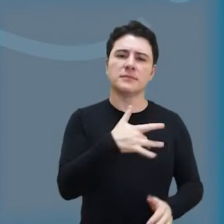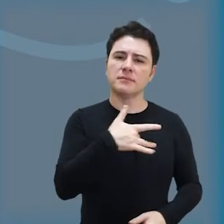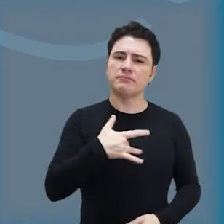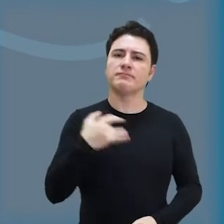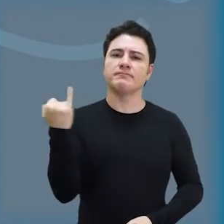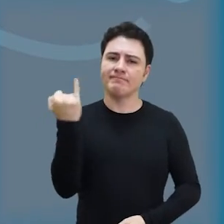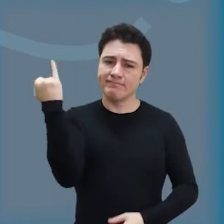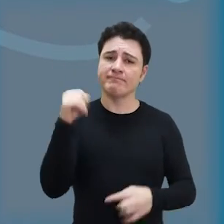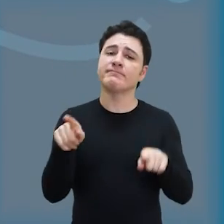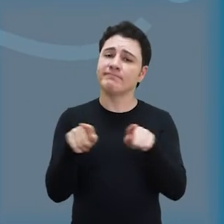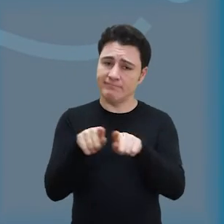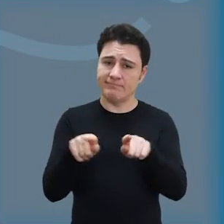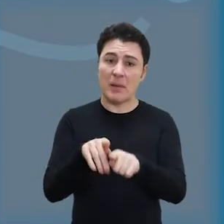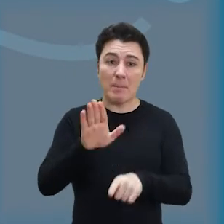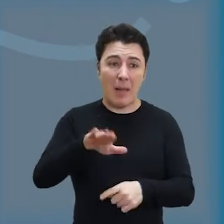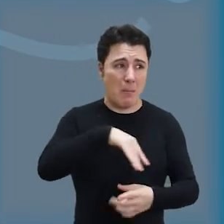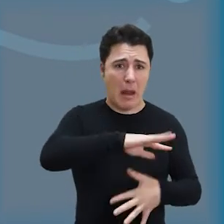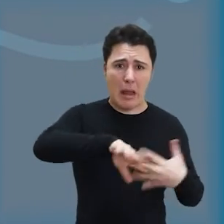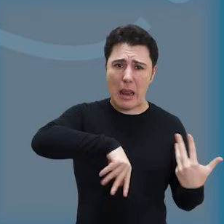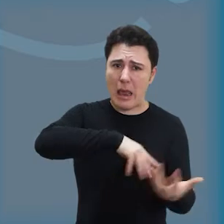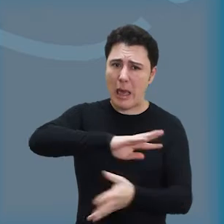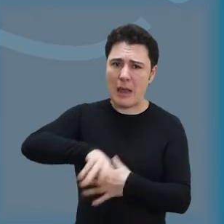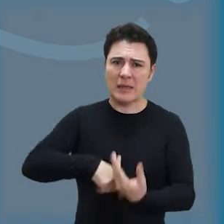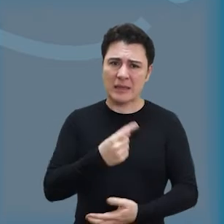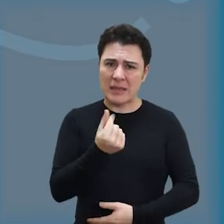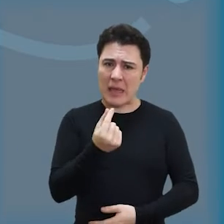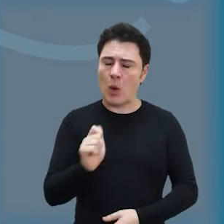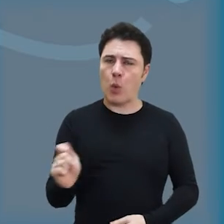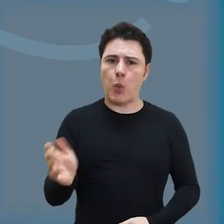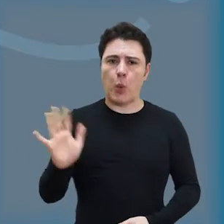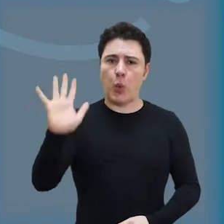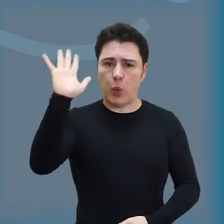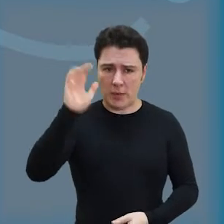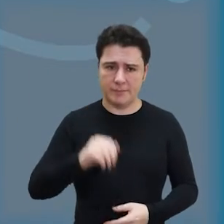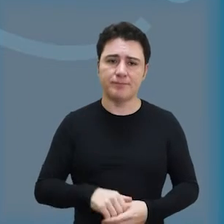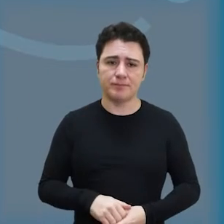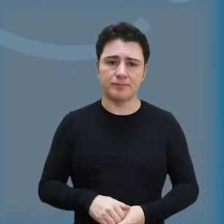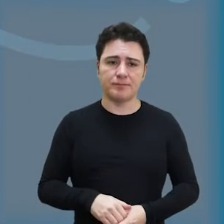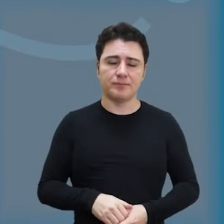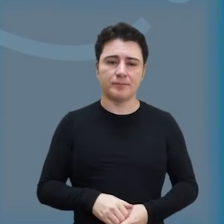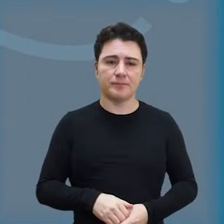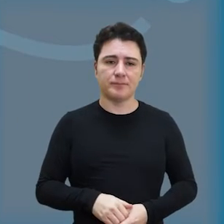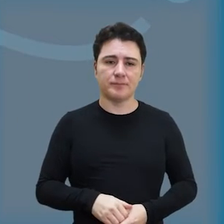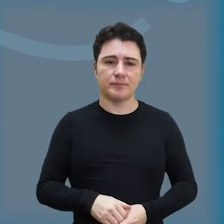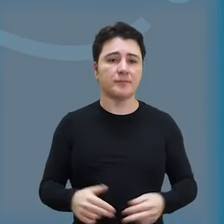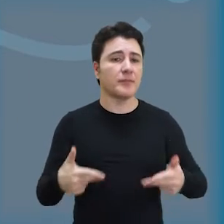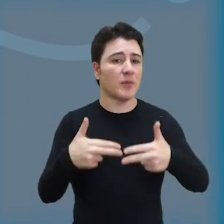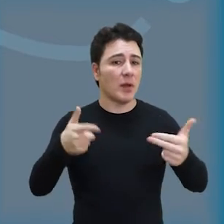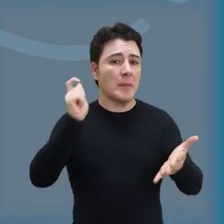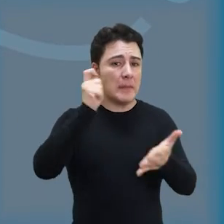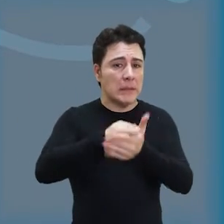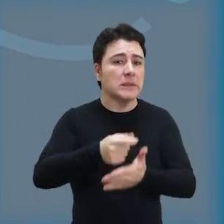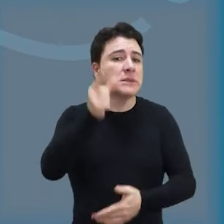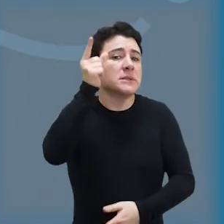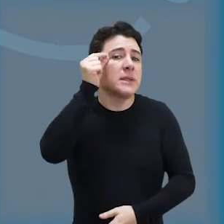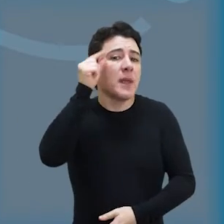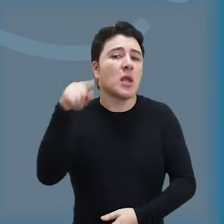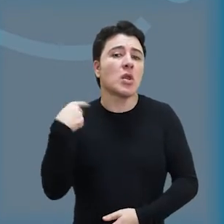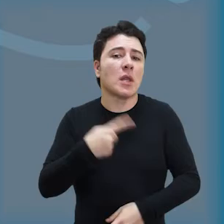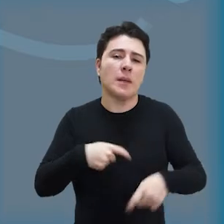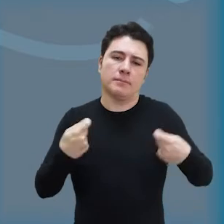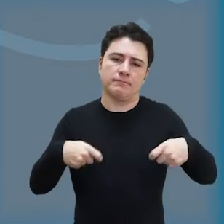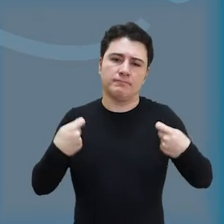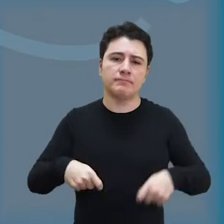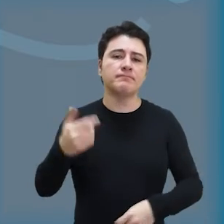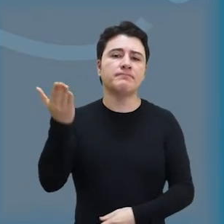públicas para a saúde também, mas o desgoverno tem um preço muito caro. Precisamos saber exatamente os custos de